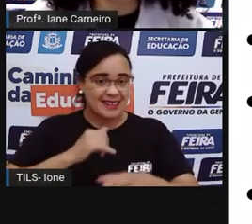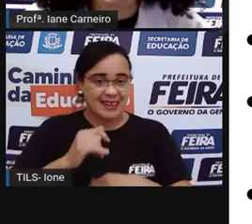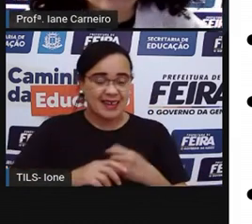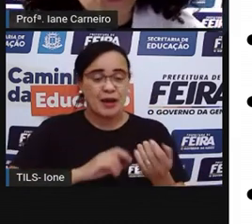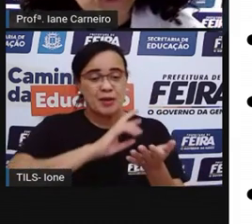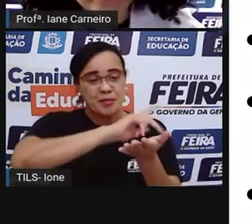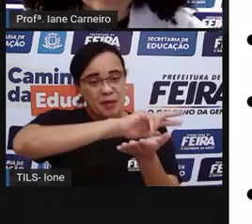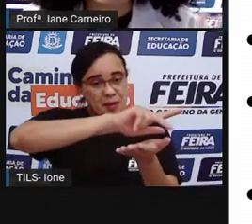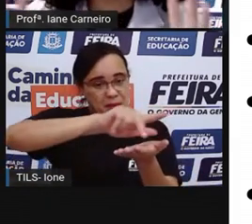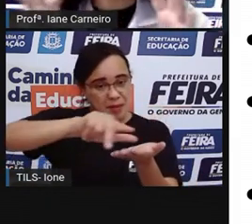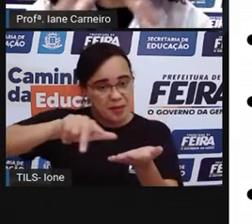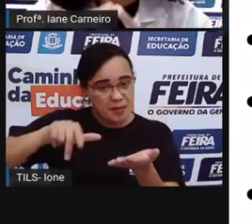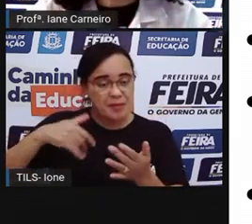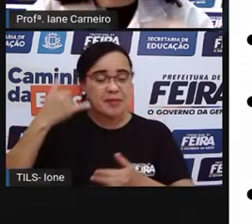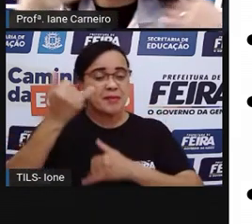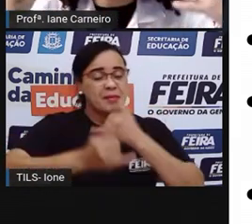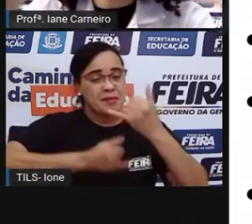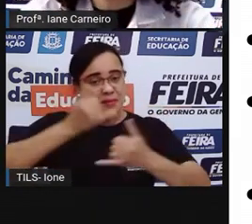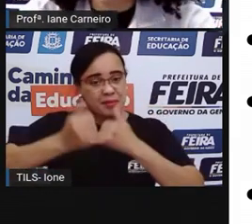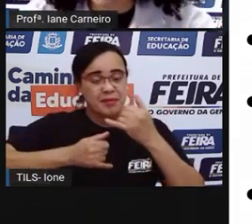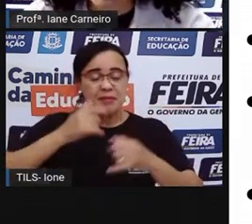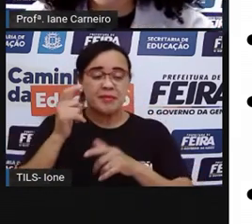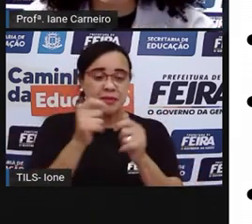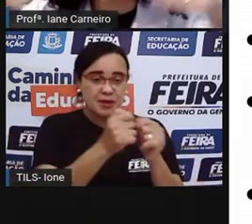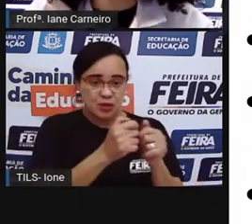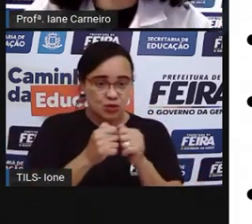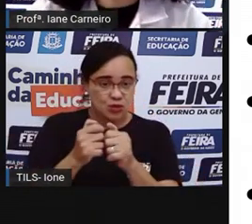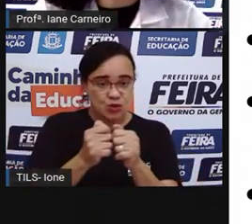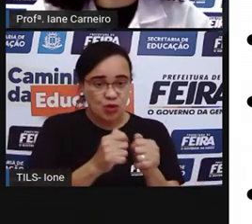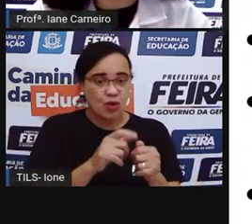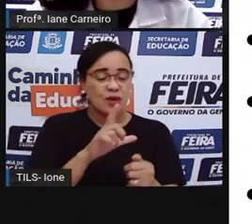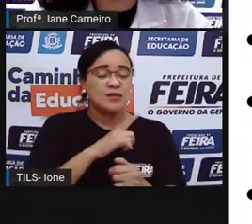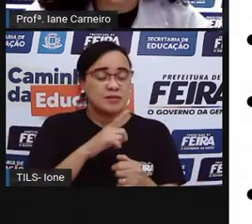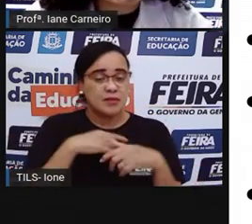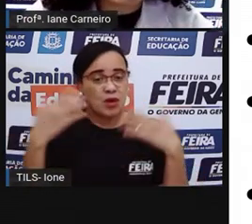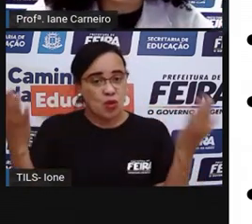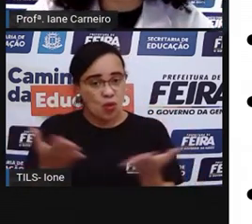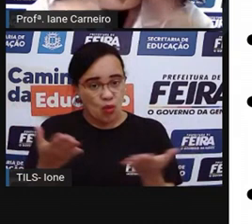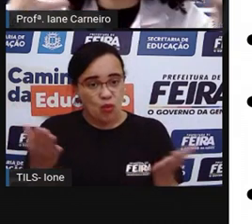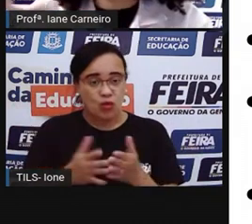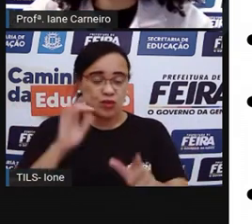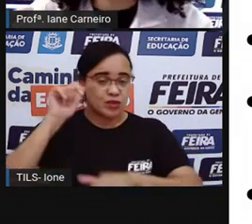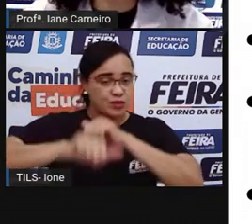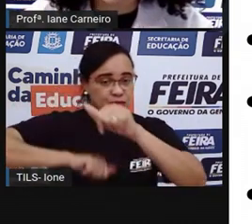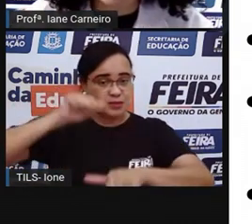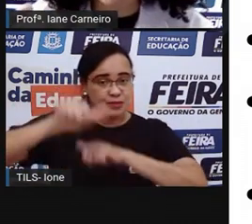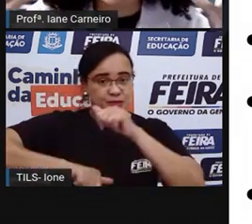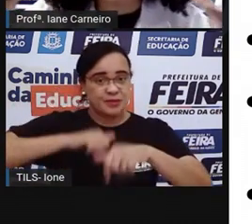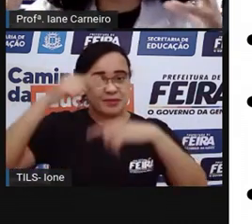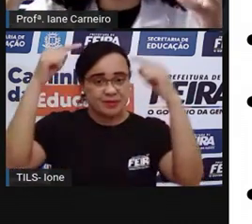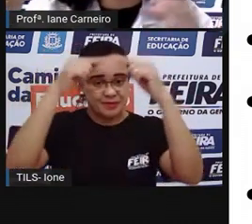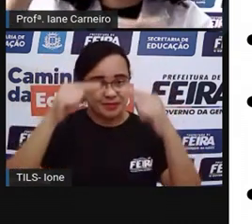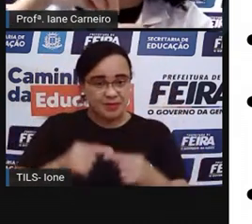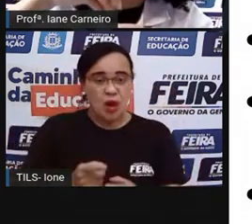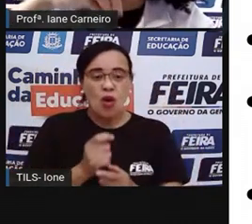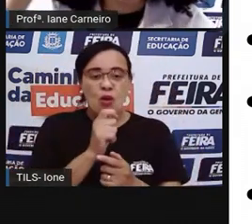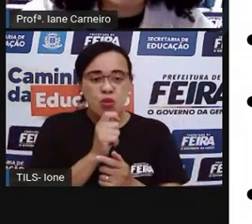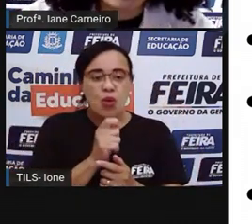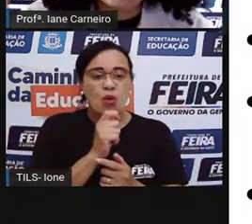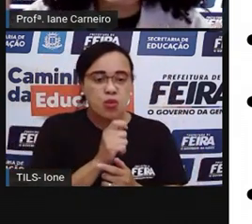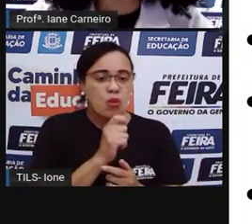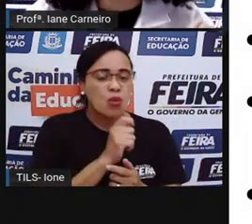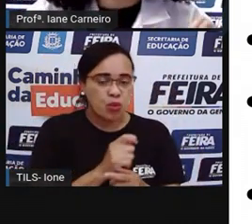brincadeiras e jogos. Então, a gente vai hoje fazer uma versão, né? Dessa bolinha de sabão. E tem diversas outras, né? Hoje em dia já tem o